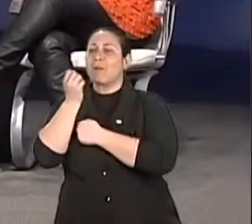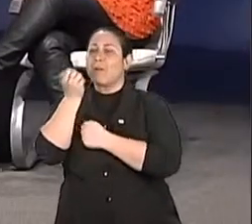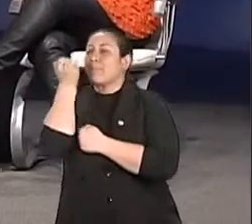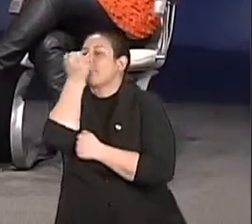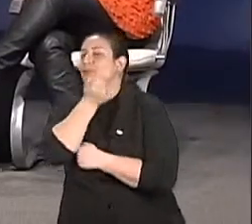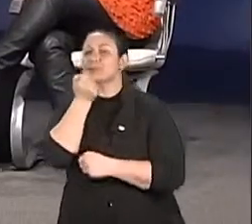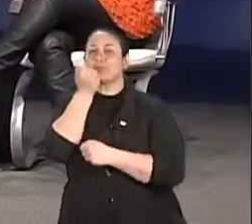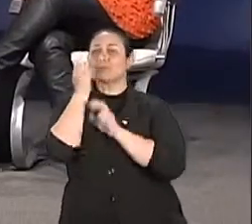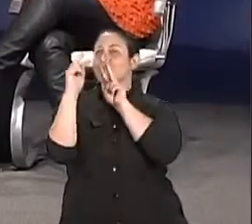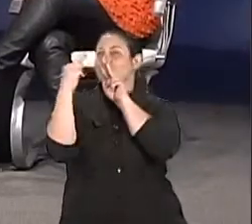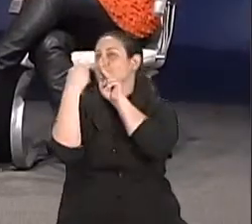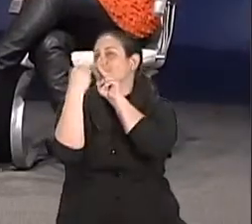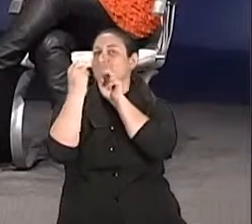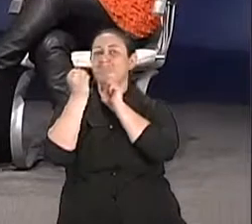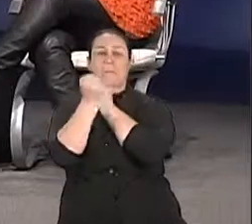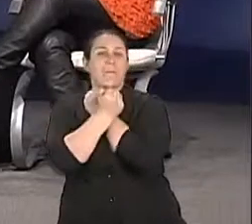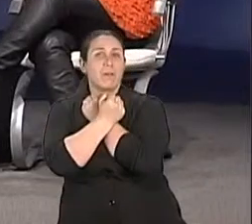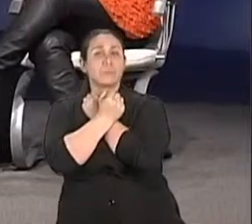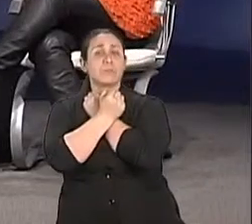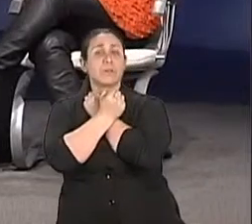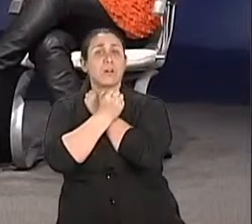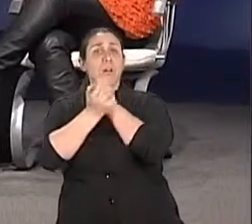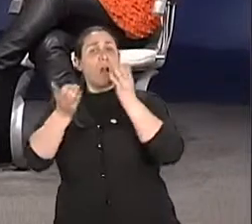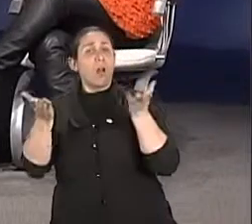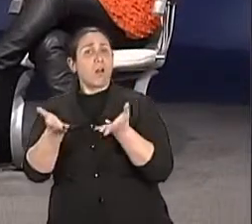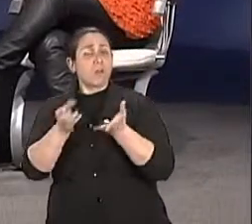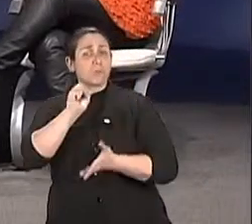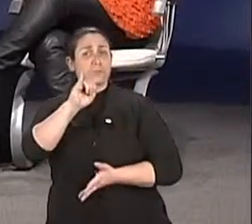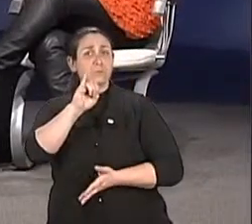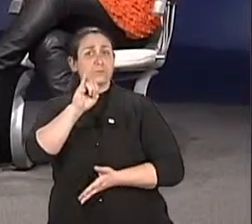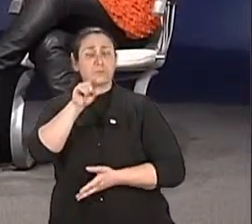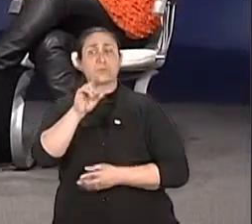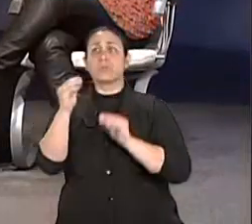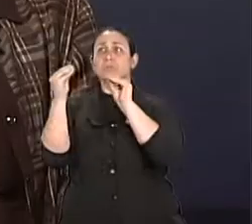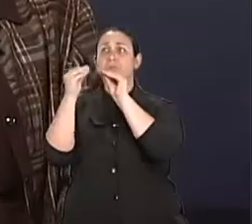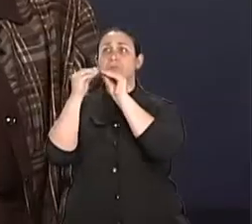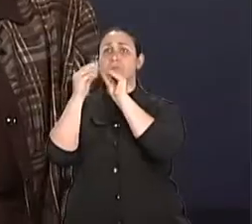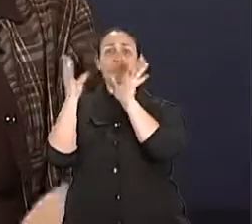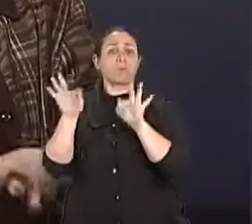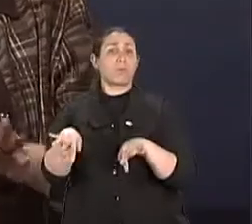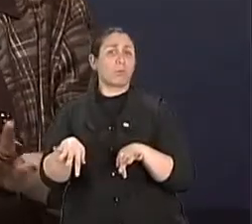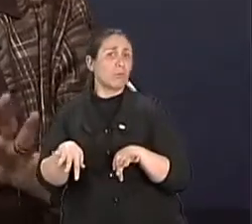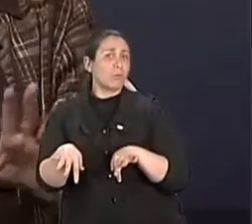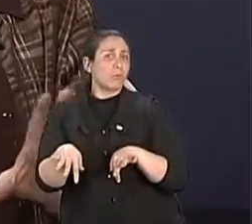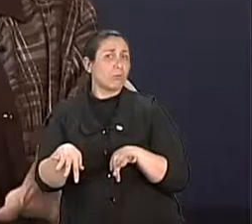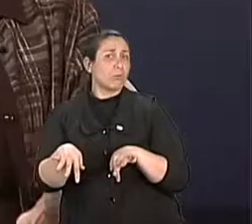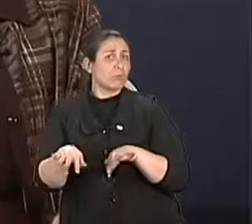abraçar. Pode contar. Se não tem mais beijo real, tá